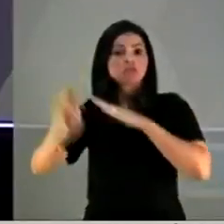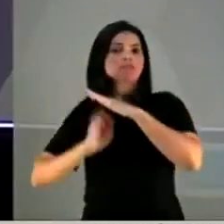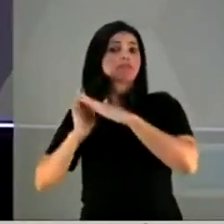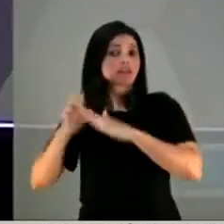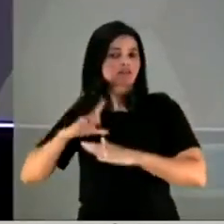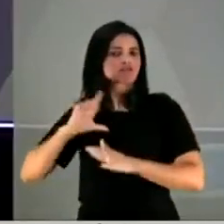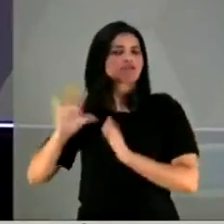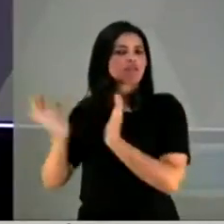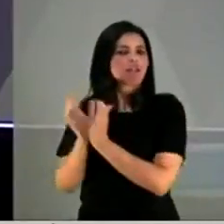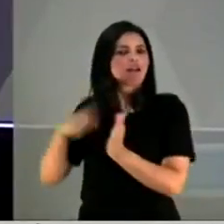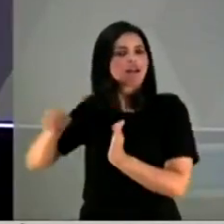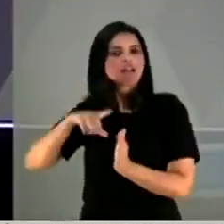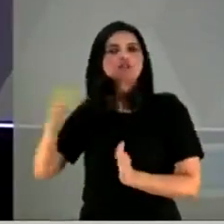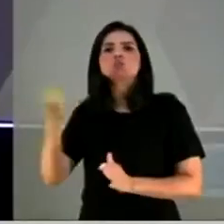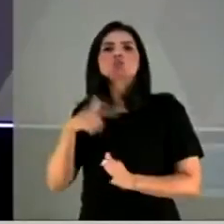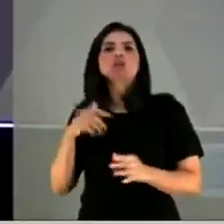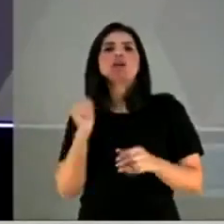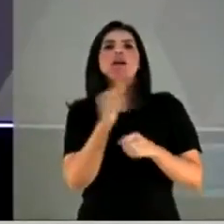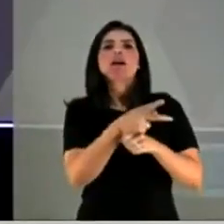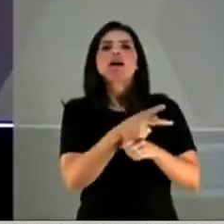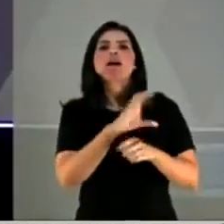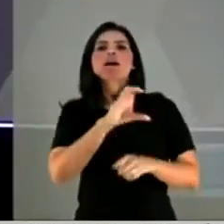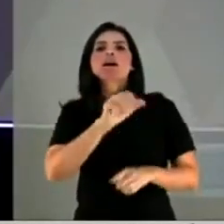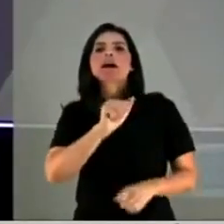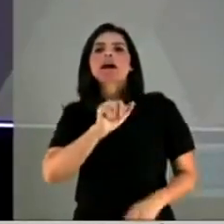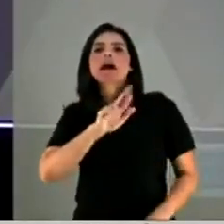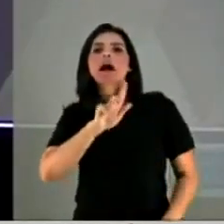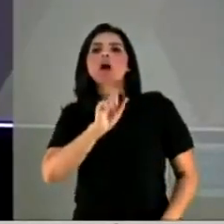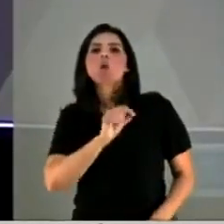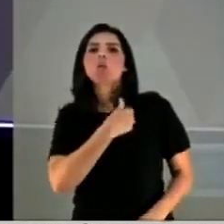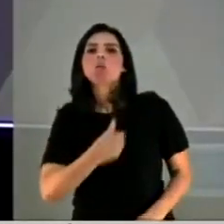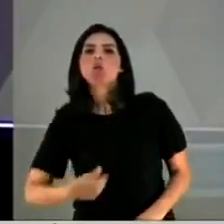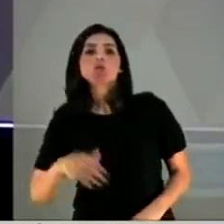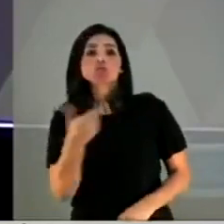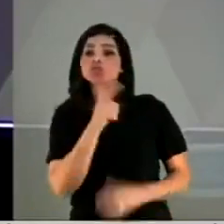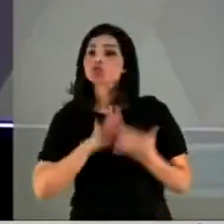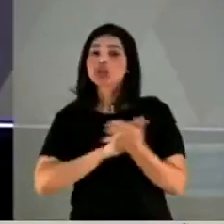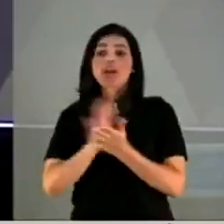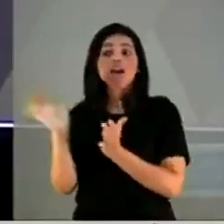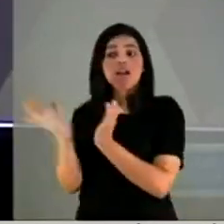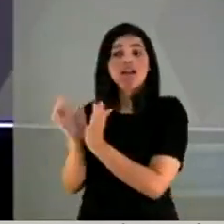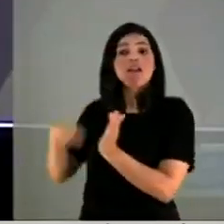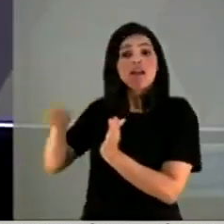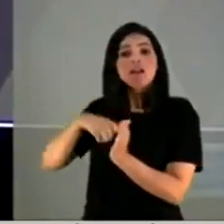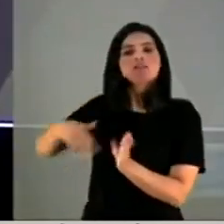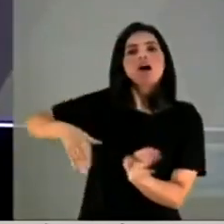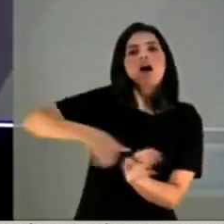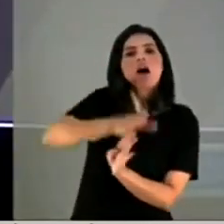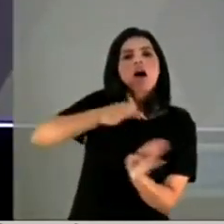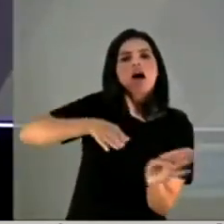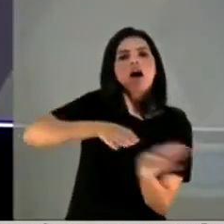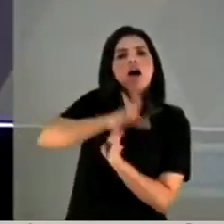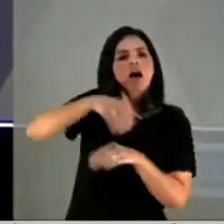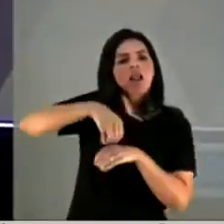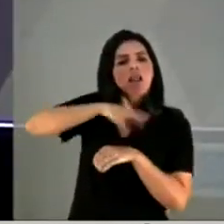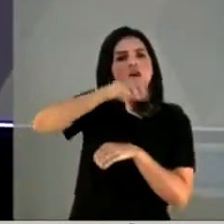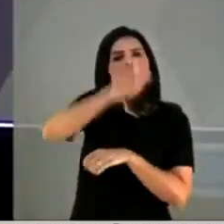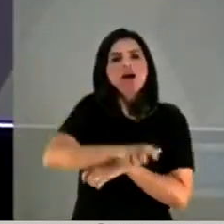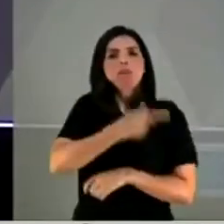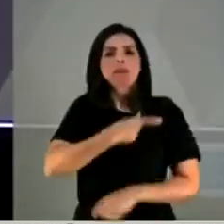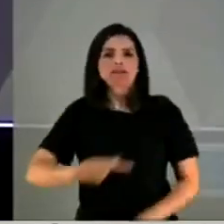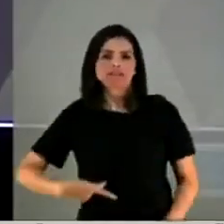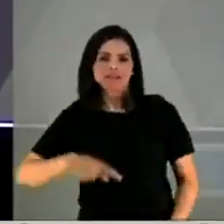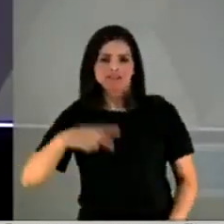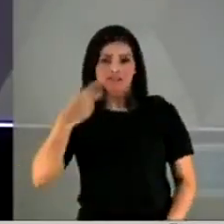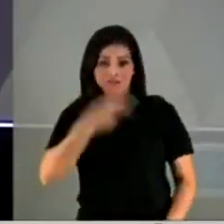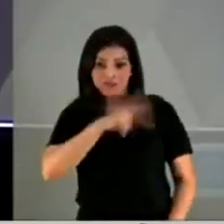em cargos públicos, prestava orientações ao excelentíssimo senhor presidente da República, sobre o